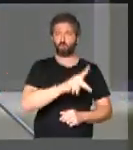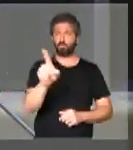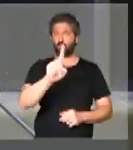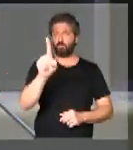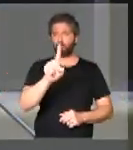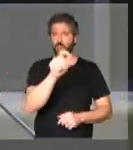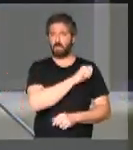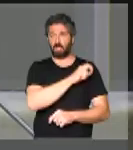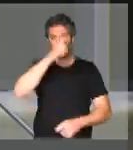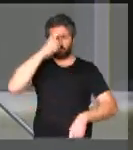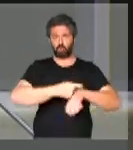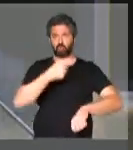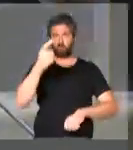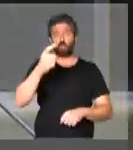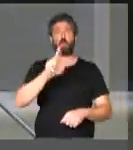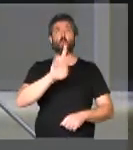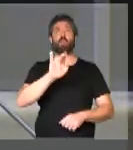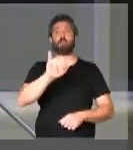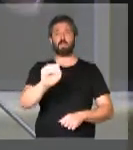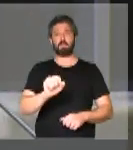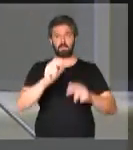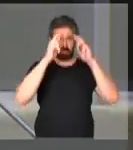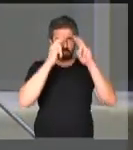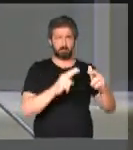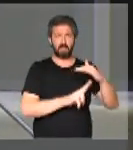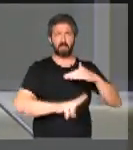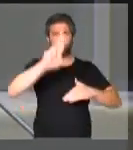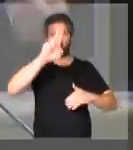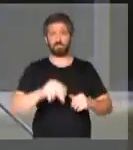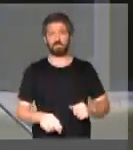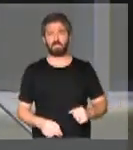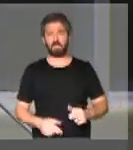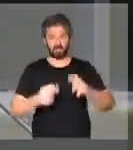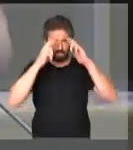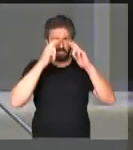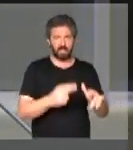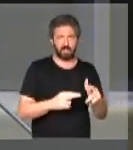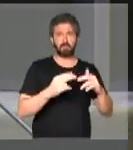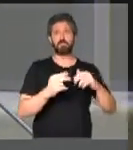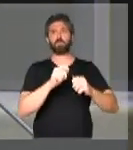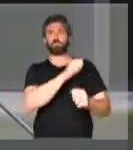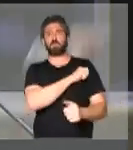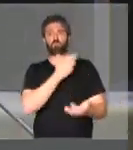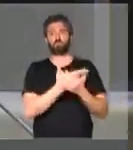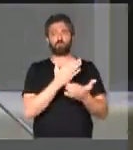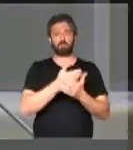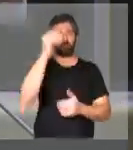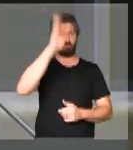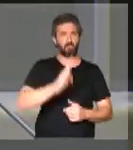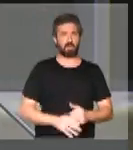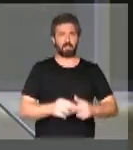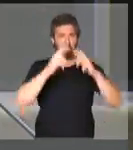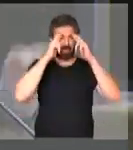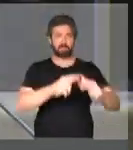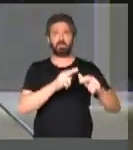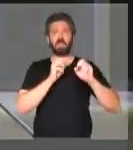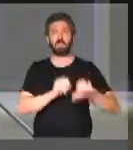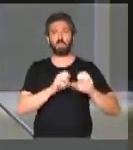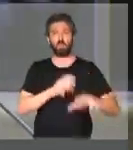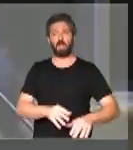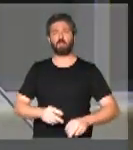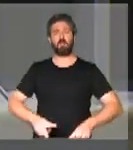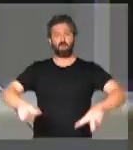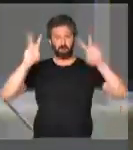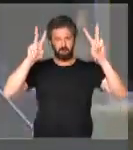professores e alunos de idiotas úteis. Respeitem as universidades, respeitem os estudantes brasileiros, respeitem a educação.